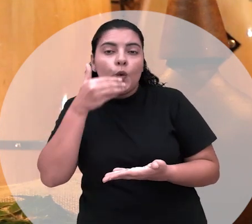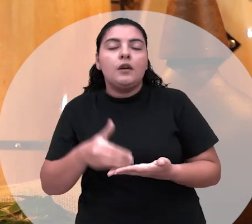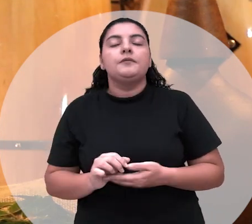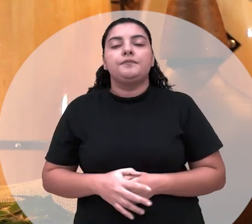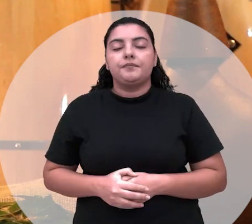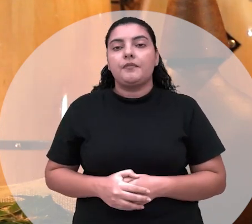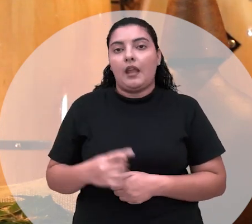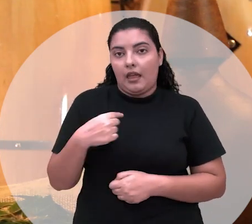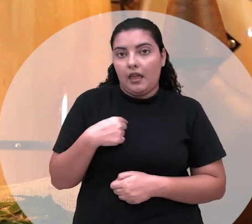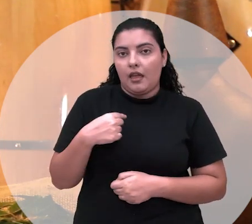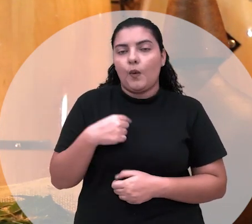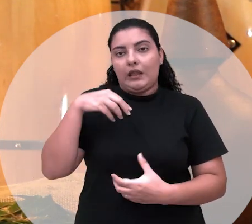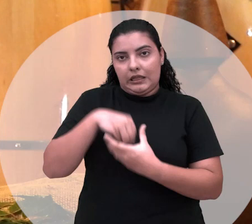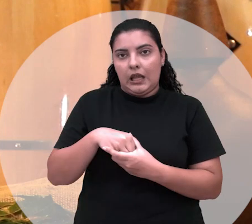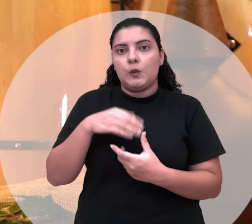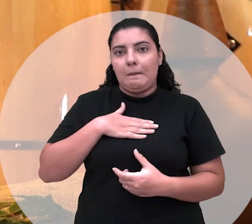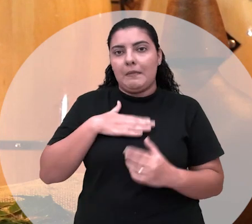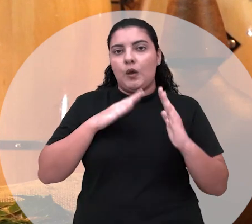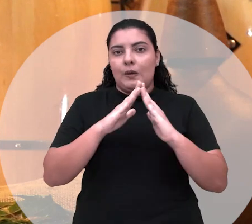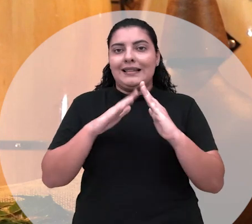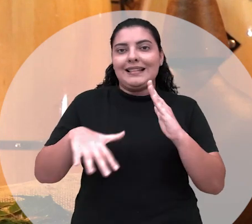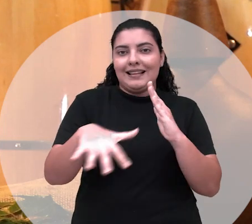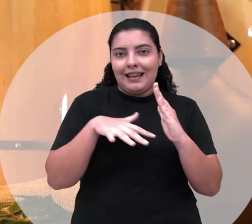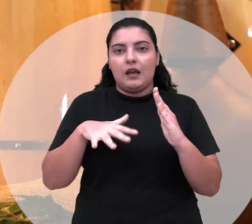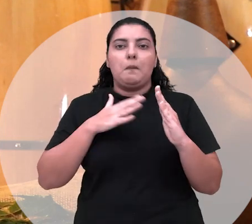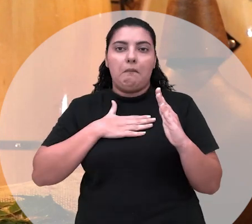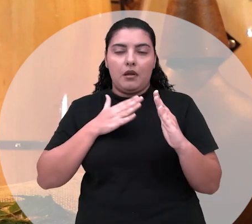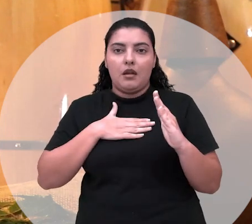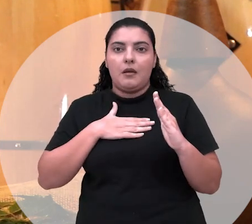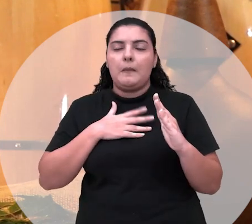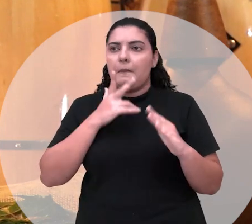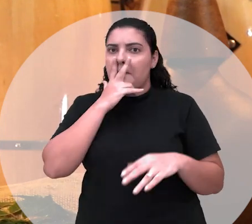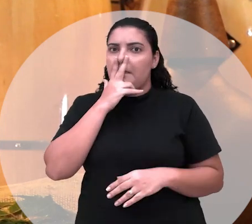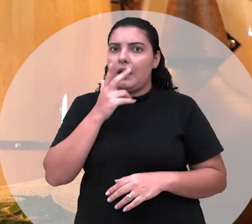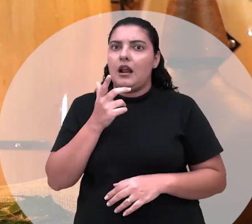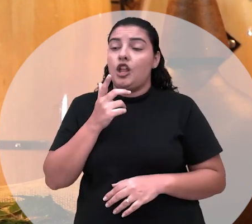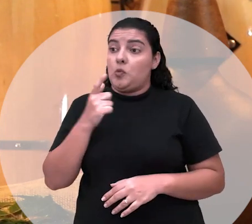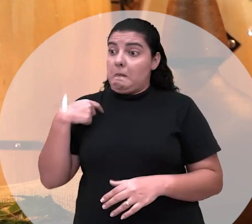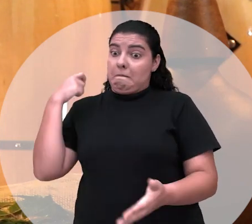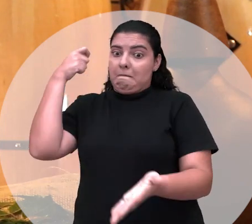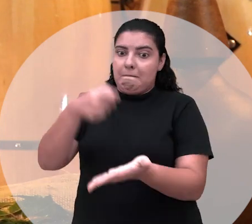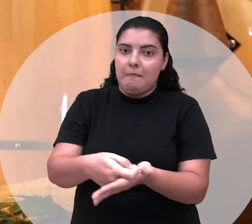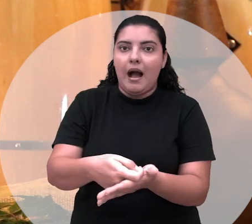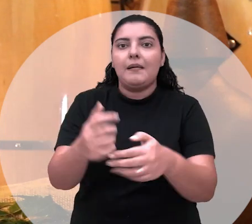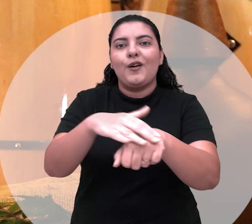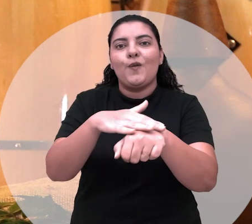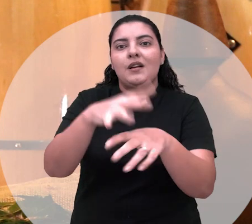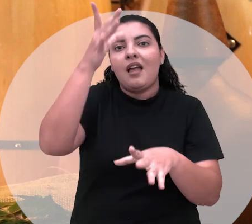E, assim, eu... Dentro do meu terreiro, você paga pra falar com a entidade. É uma